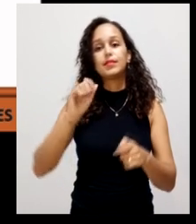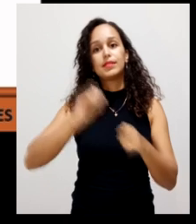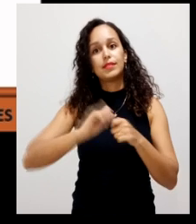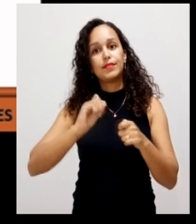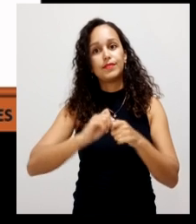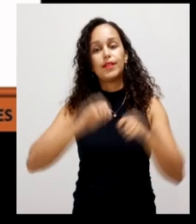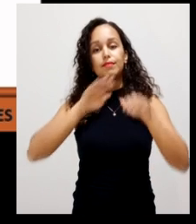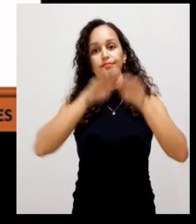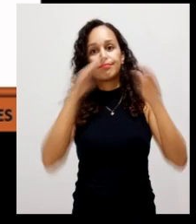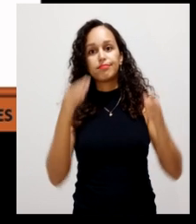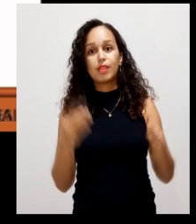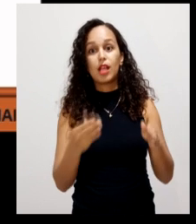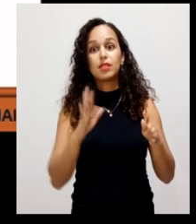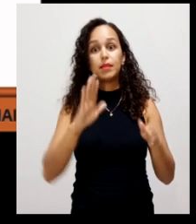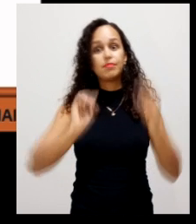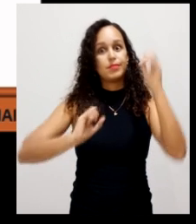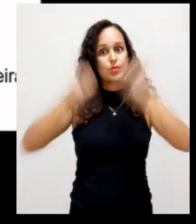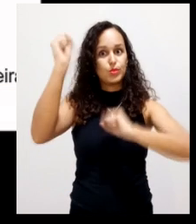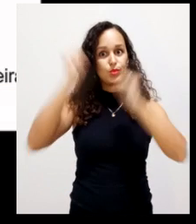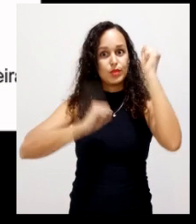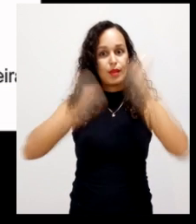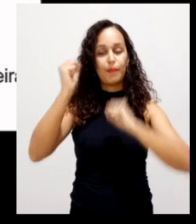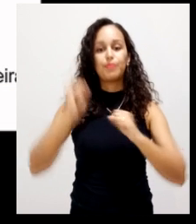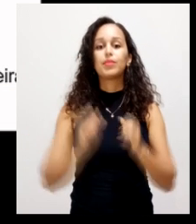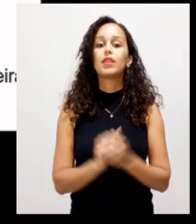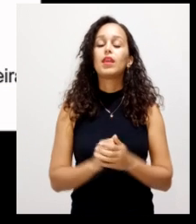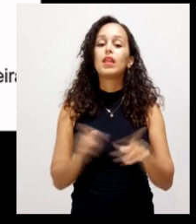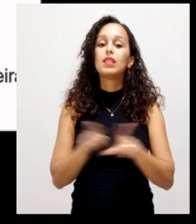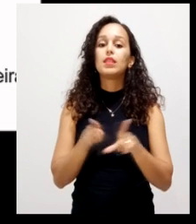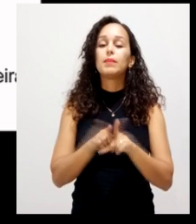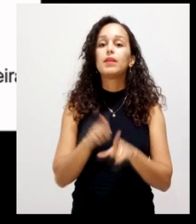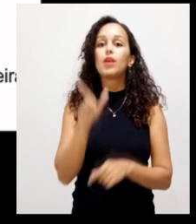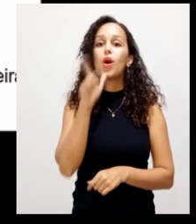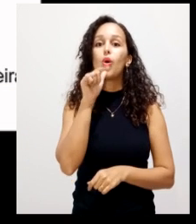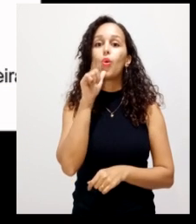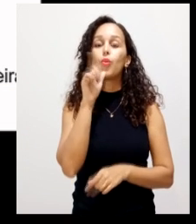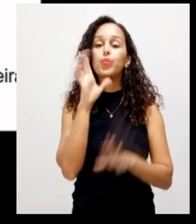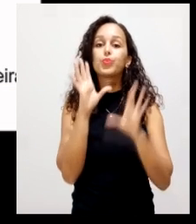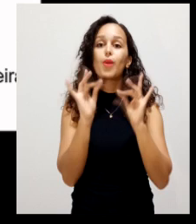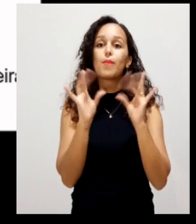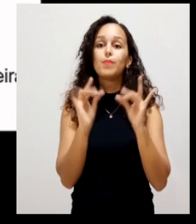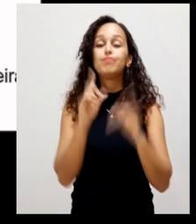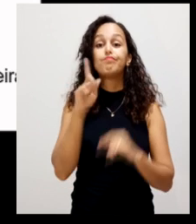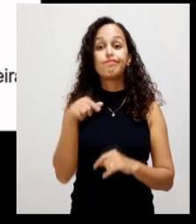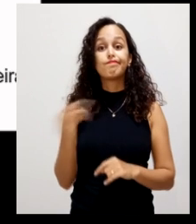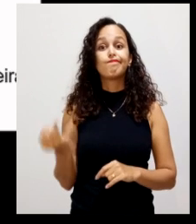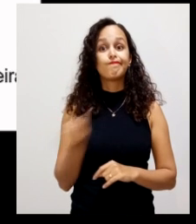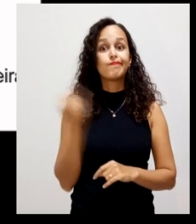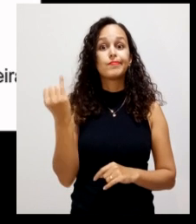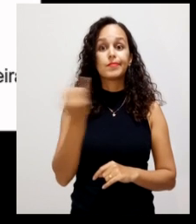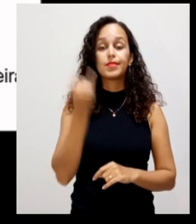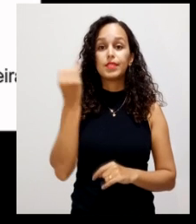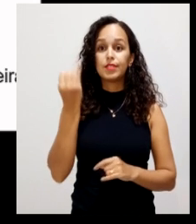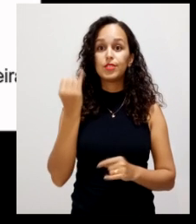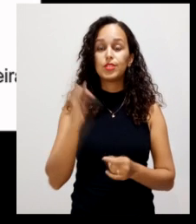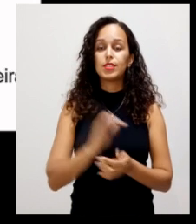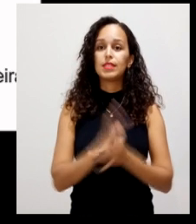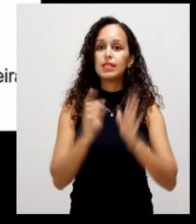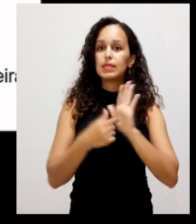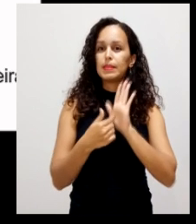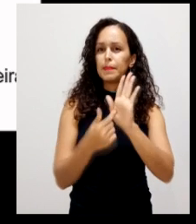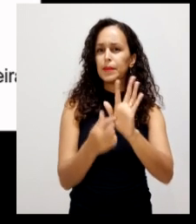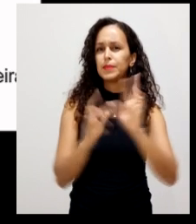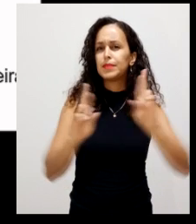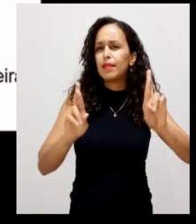composto em escala industrial e a umidade a umidade também é outro fator extremamente importante quando eu mostro lá